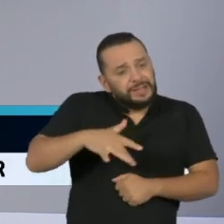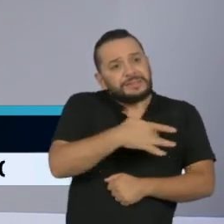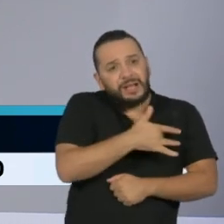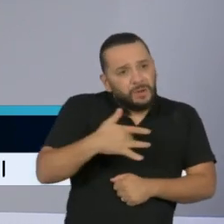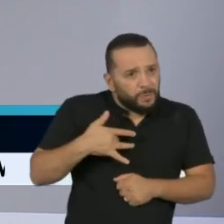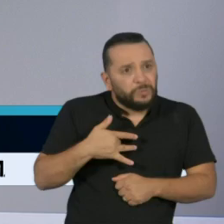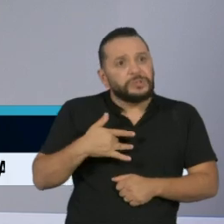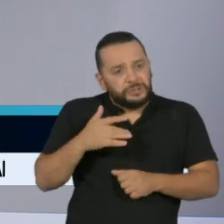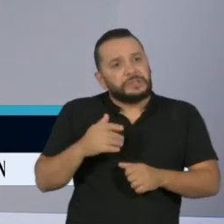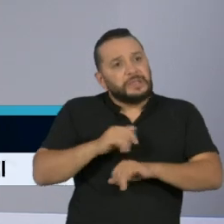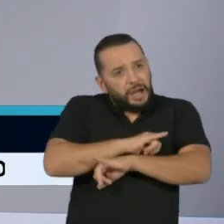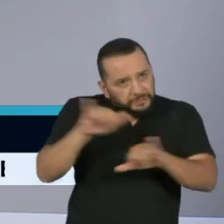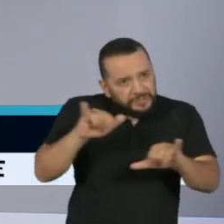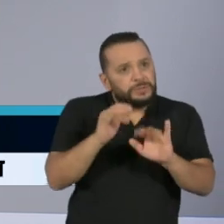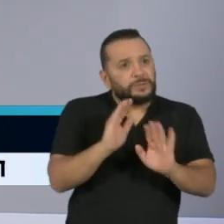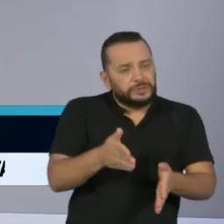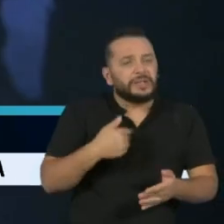gente sabe isso, não tem que... Sim.